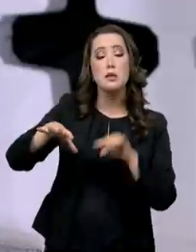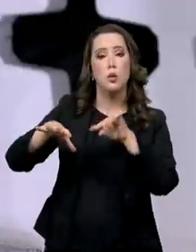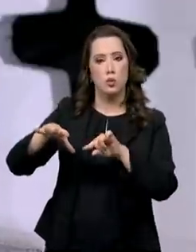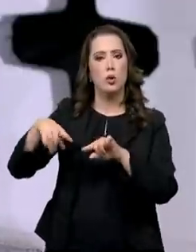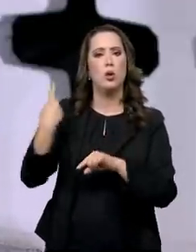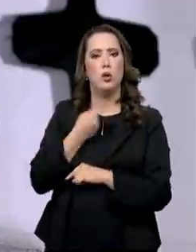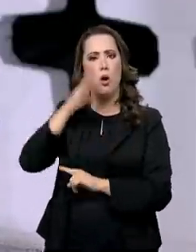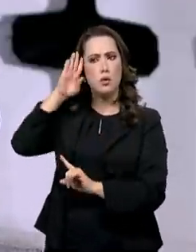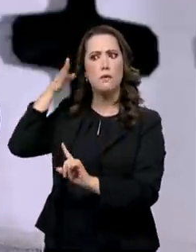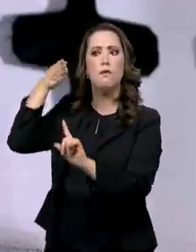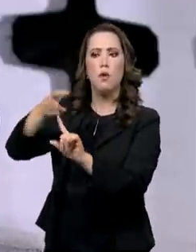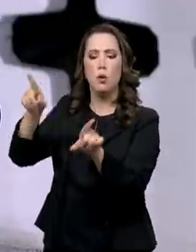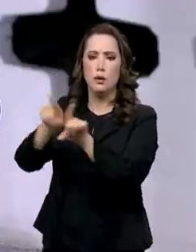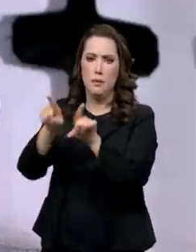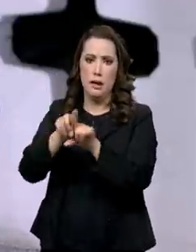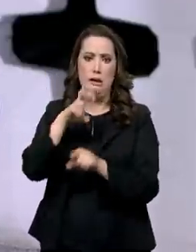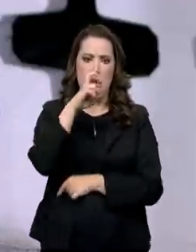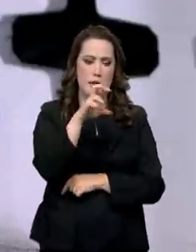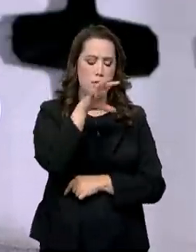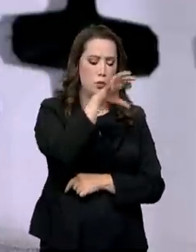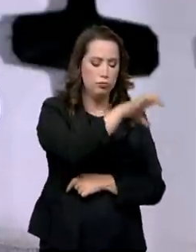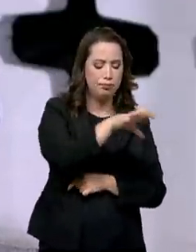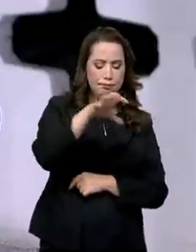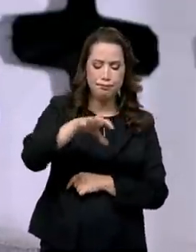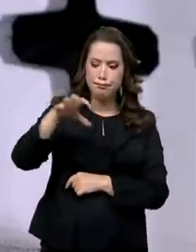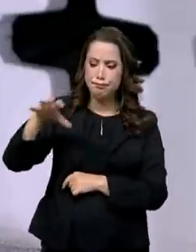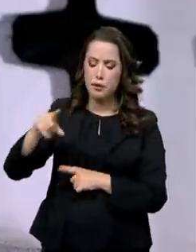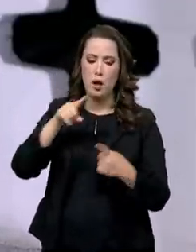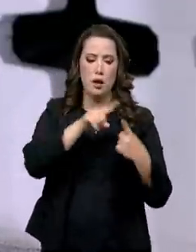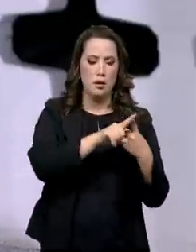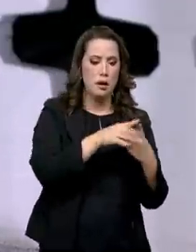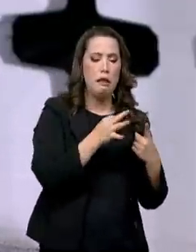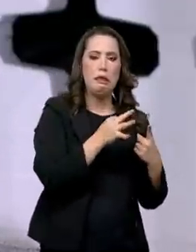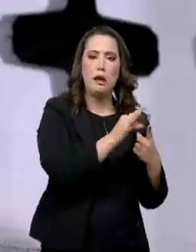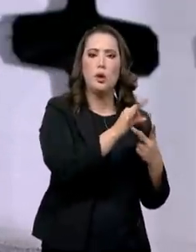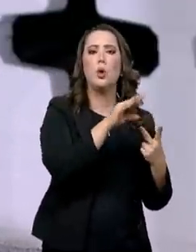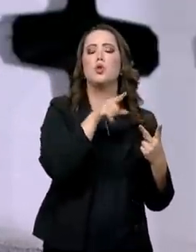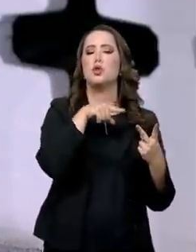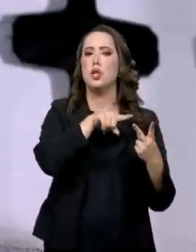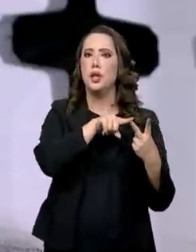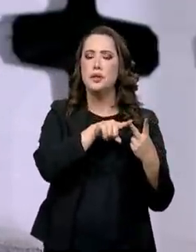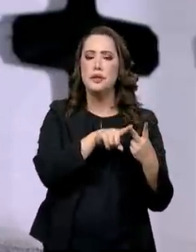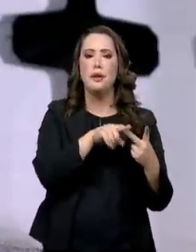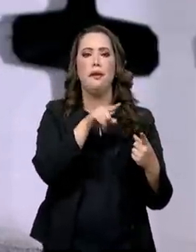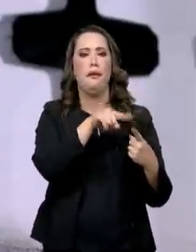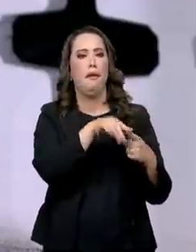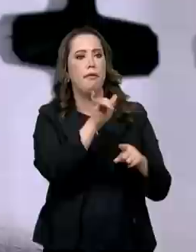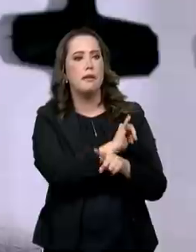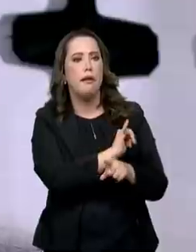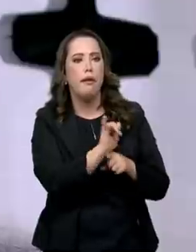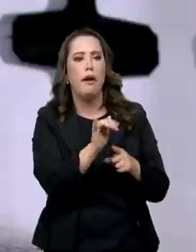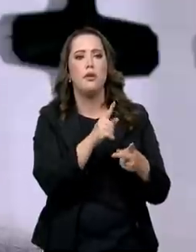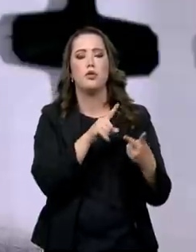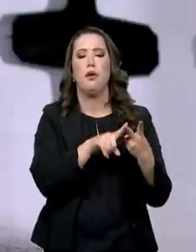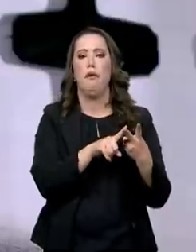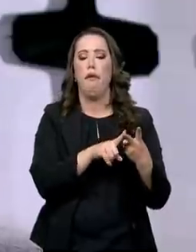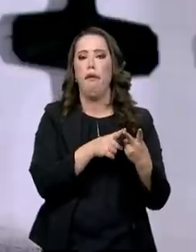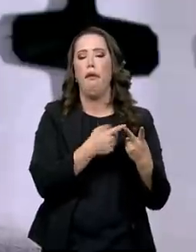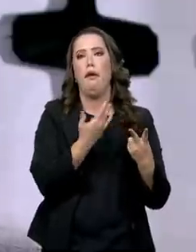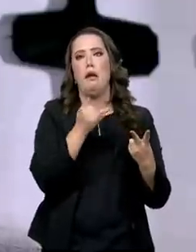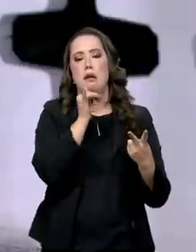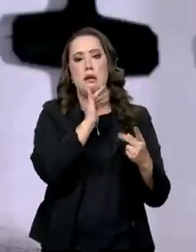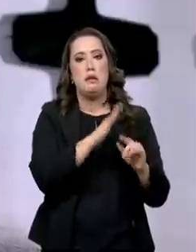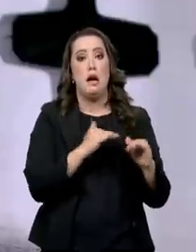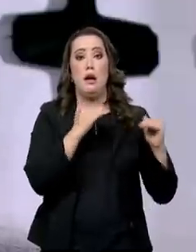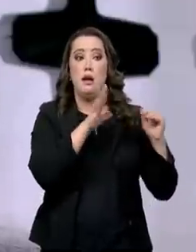cinco áreas de prioridade do Ministério, que são tecnologias prioritárias, são tecnologias, por exemplo, estratégicas, que aí entra para